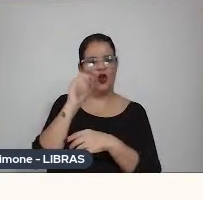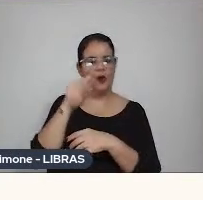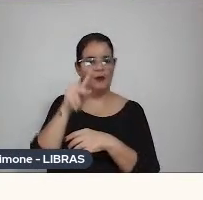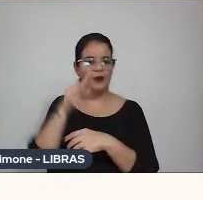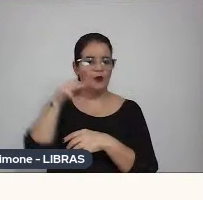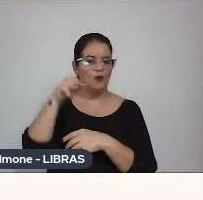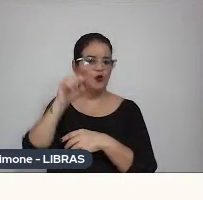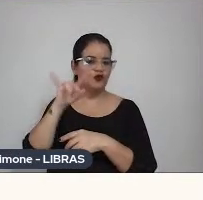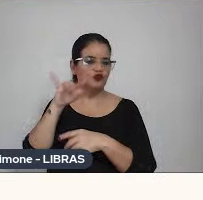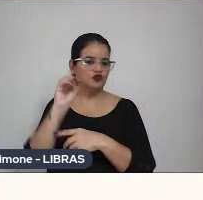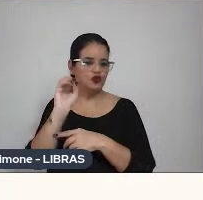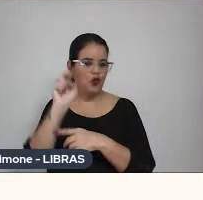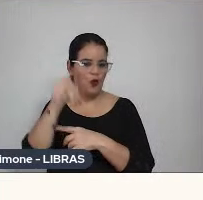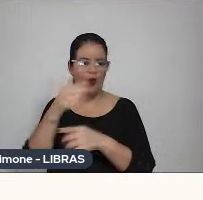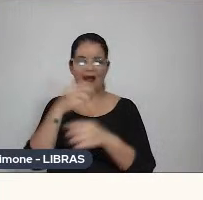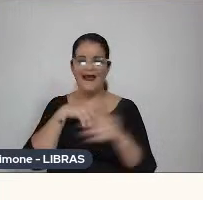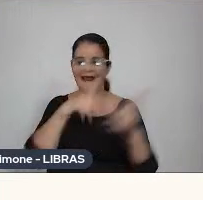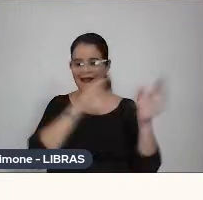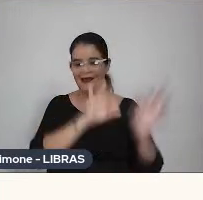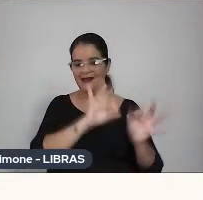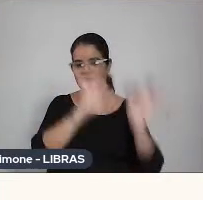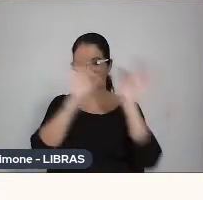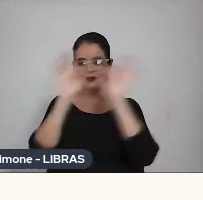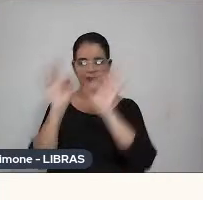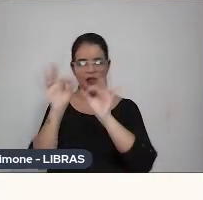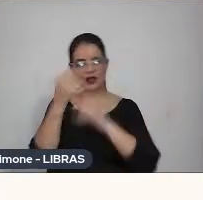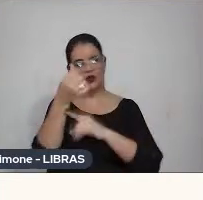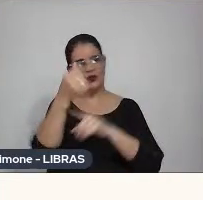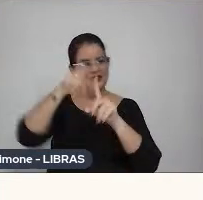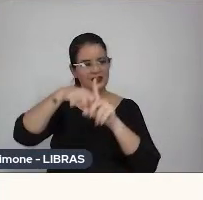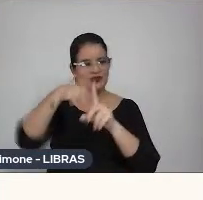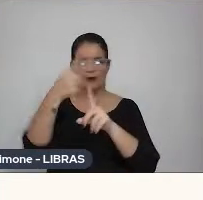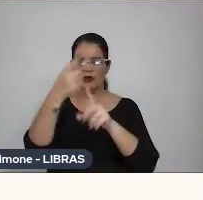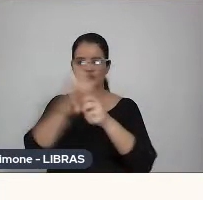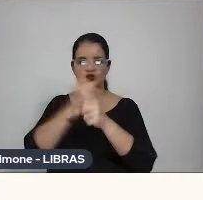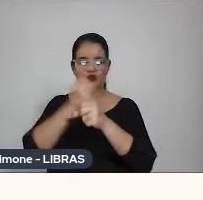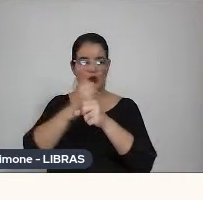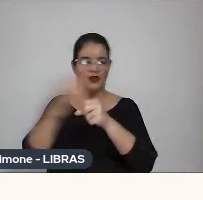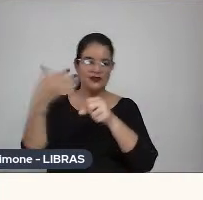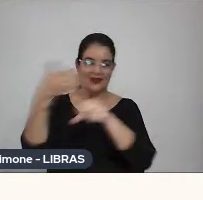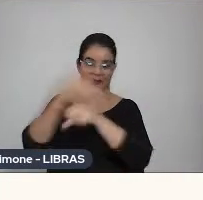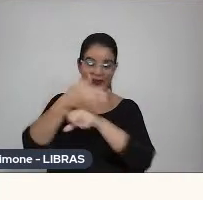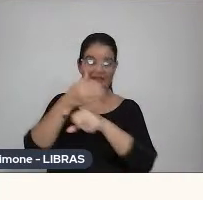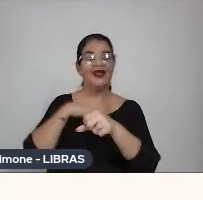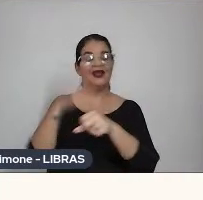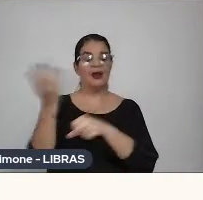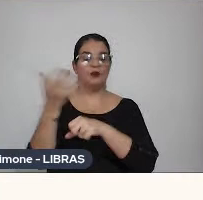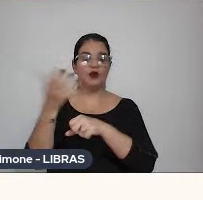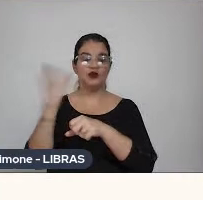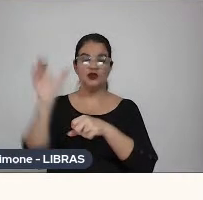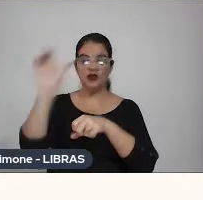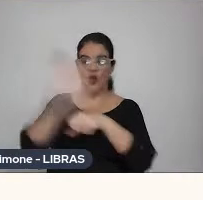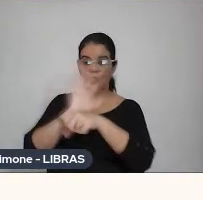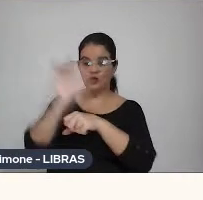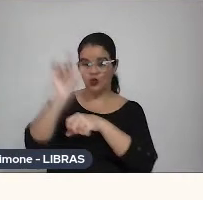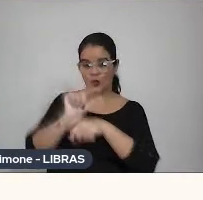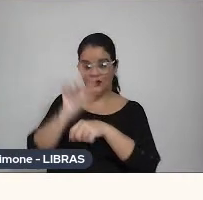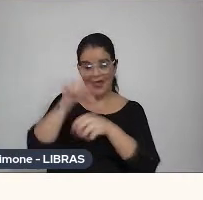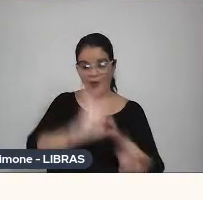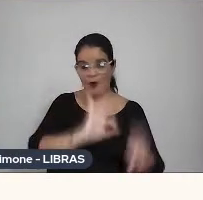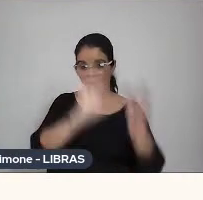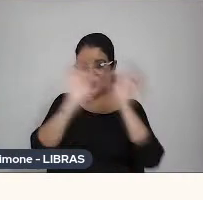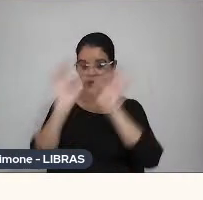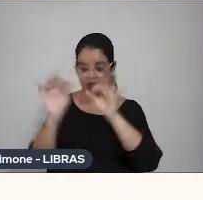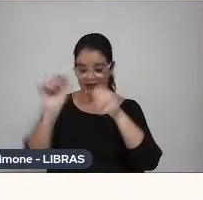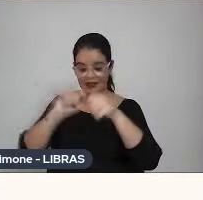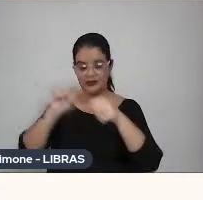e passou esse período, sei lá, uns seis meses, um ano, eu entrei na produção do curta, né, e era um processo, como eu disse, feito com